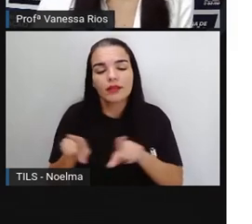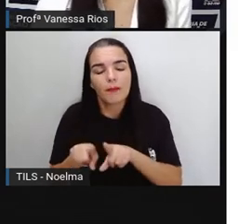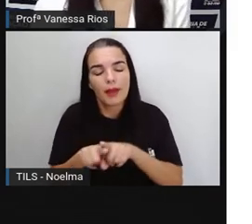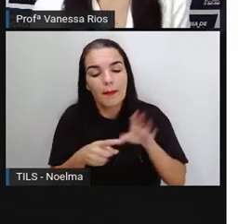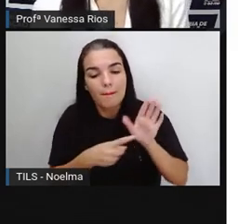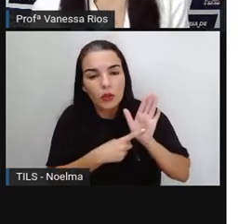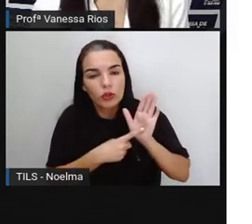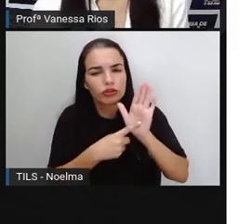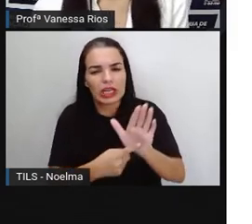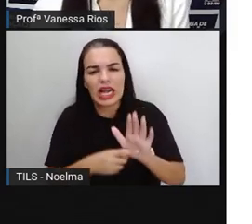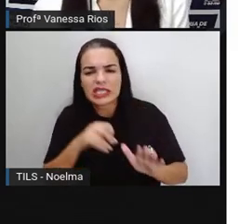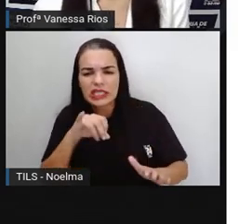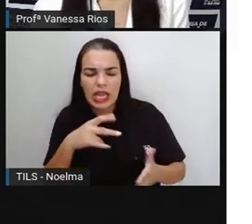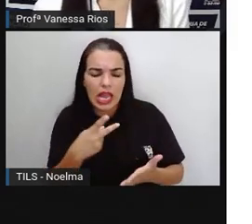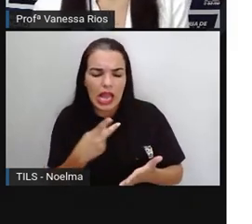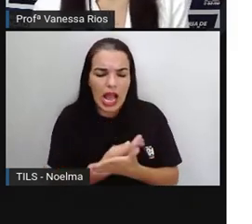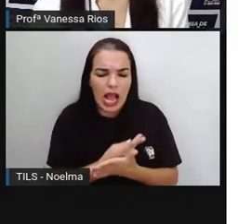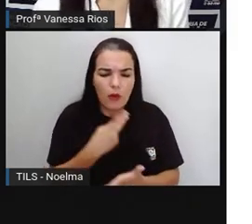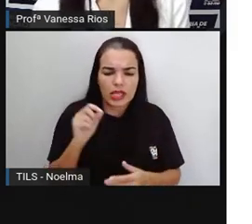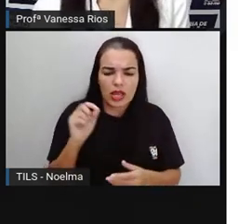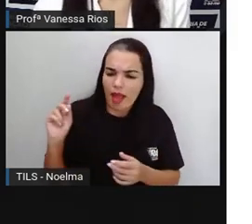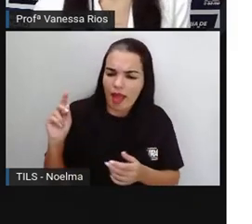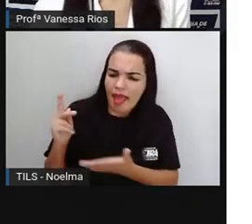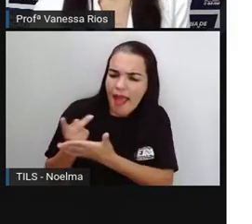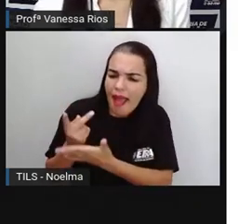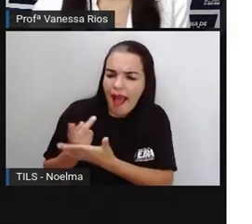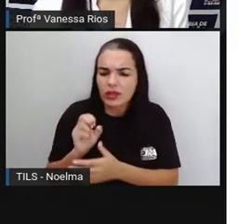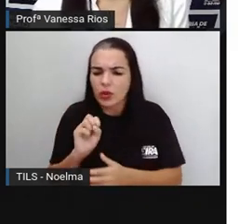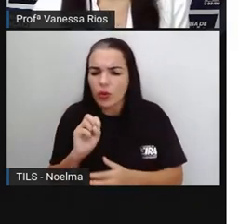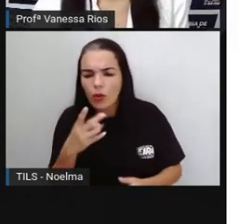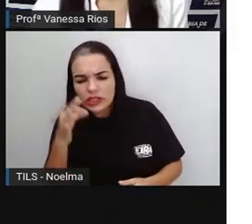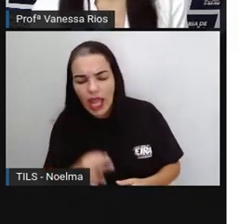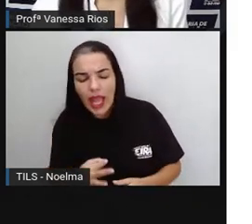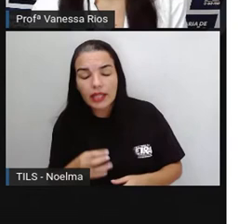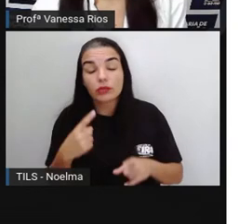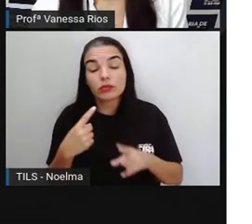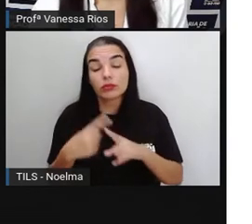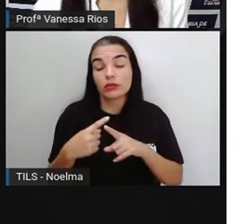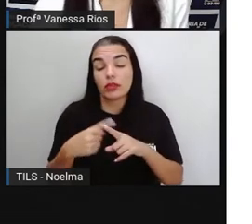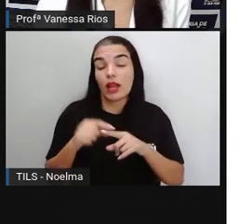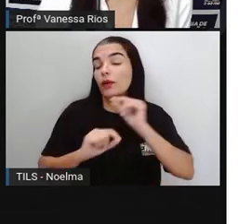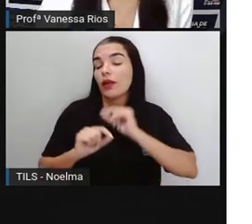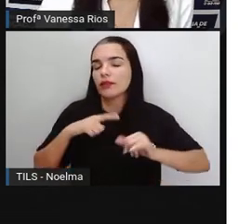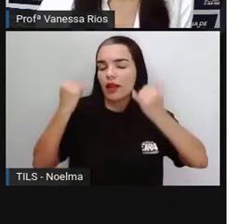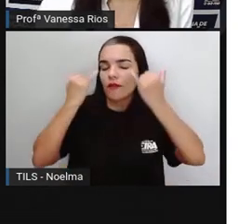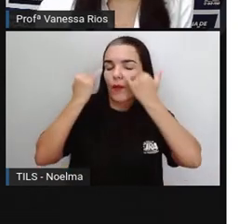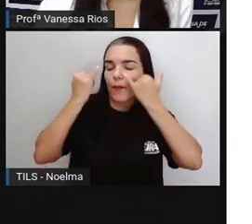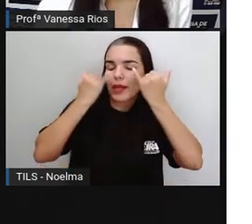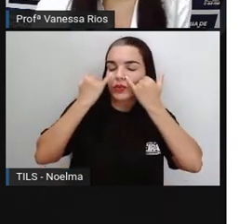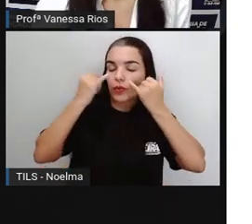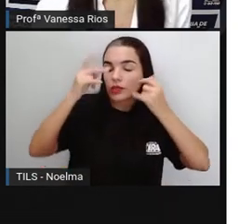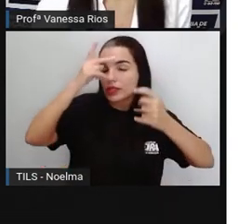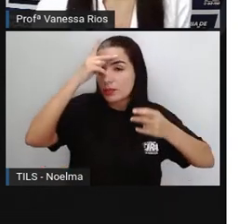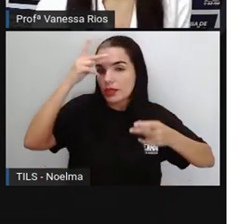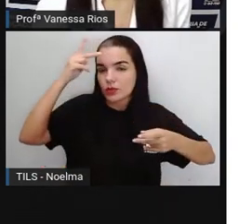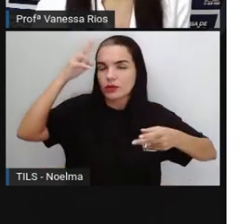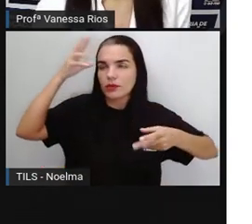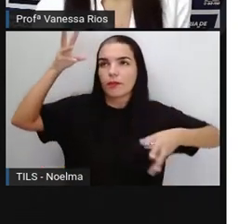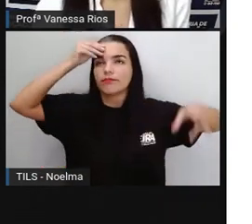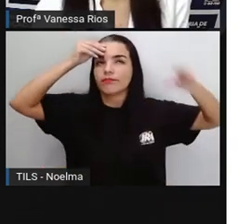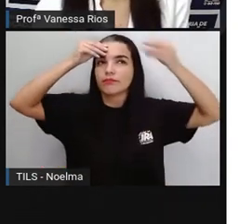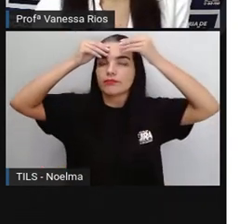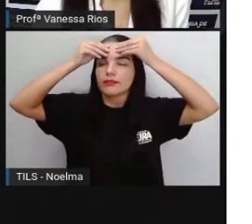errado, o que está certo, para que, partir do conhecimento das informações chegando até as pessoas, essas